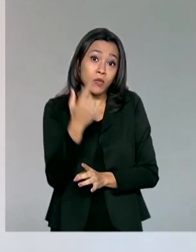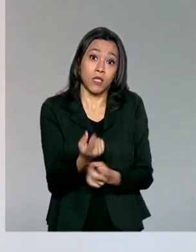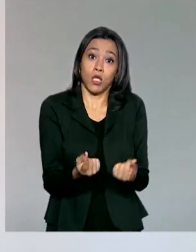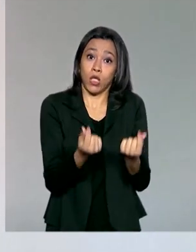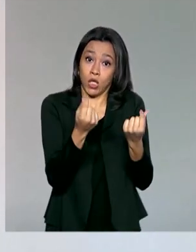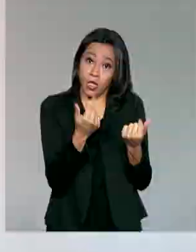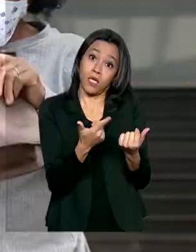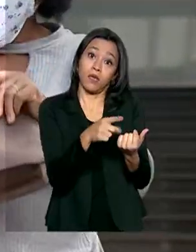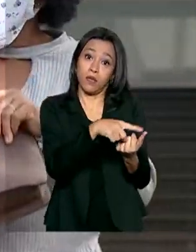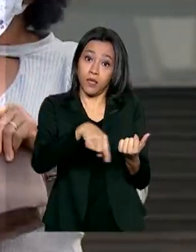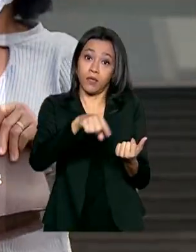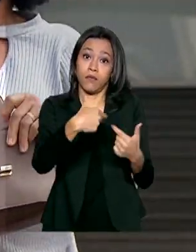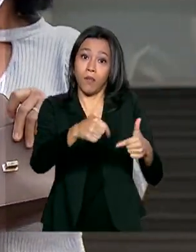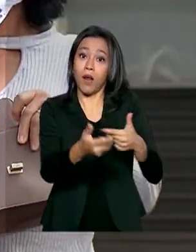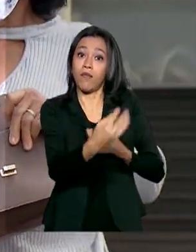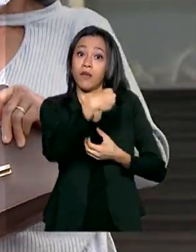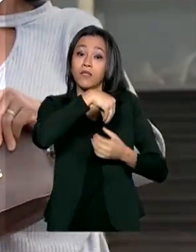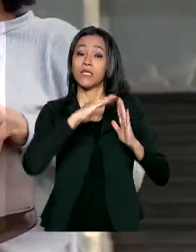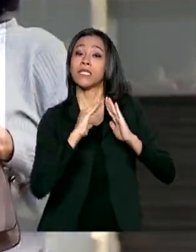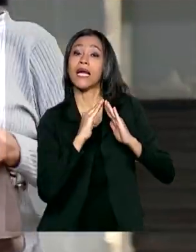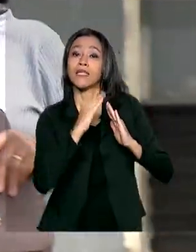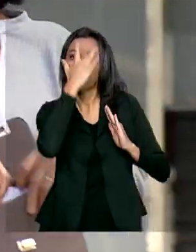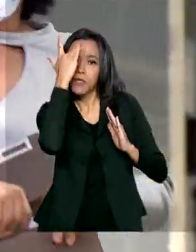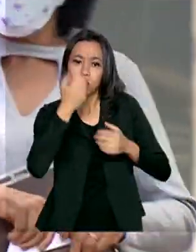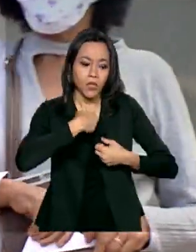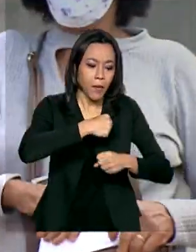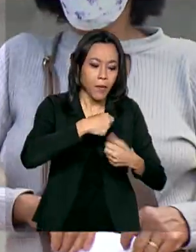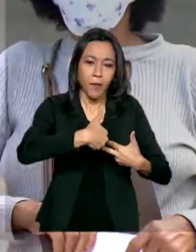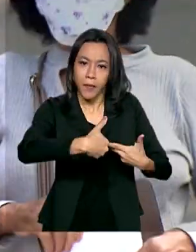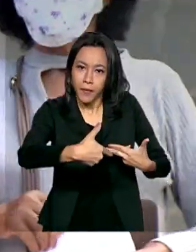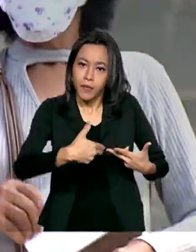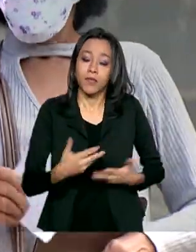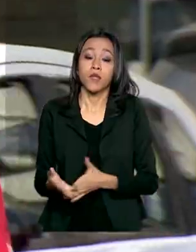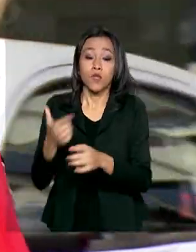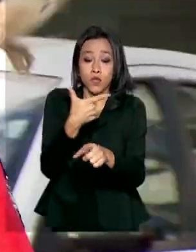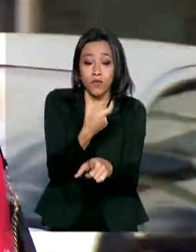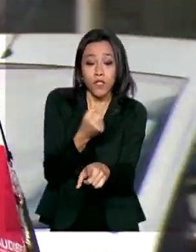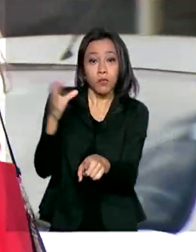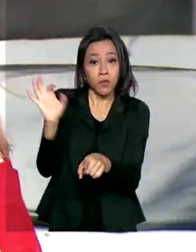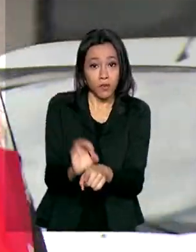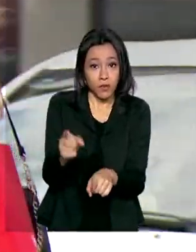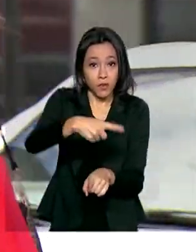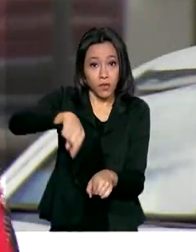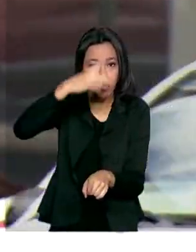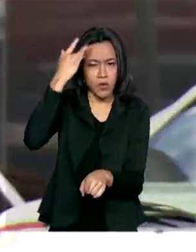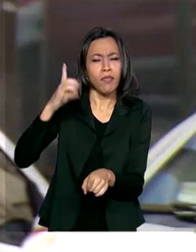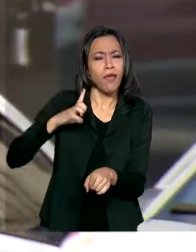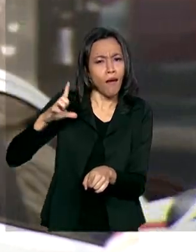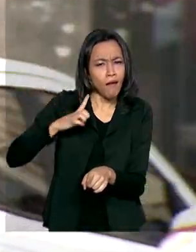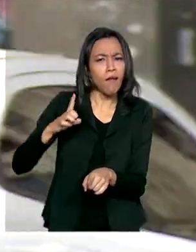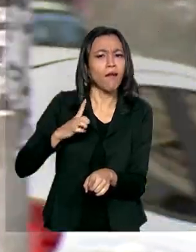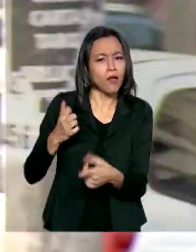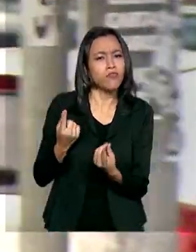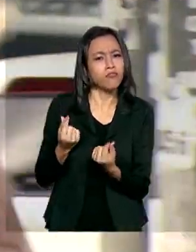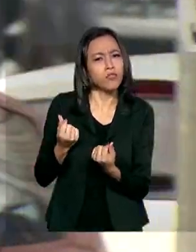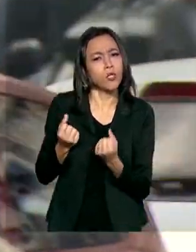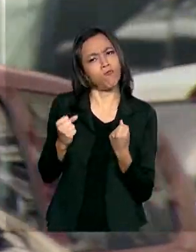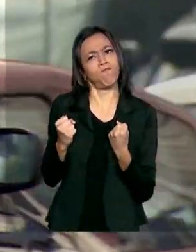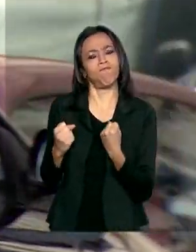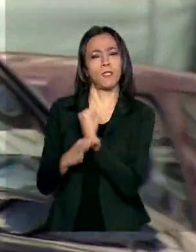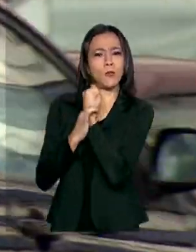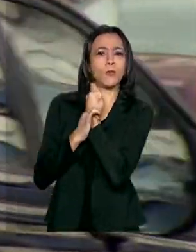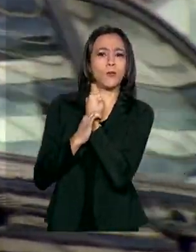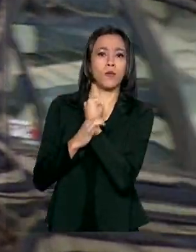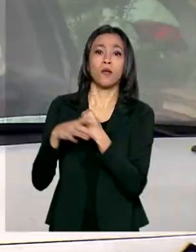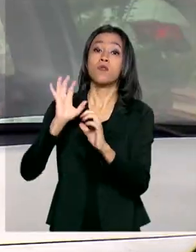antes mesmo da pandemia. Os outros 20% da população possuem uma fonte de renda estável. Neste